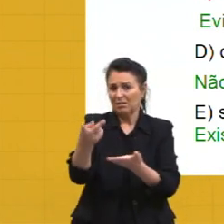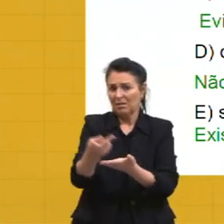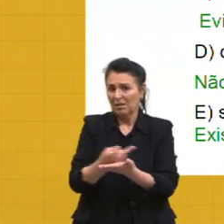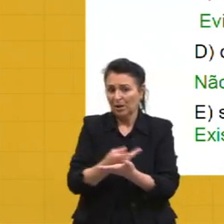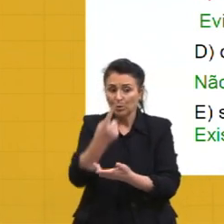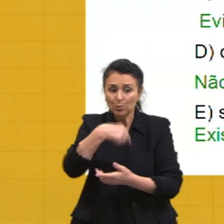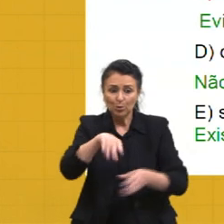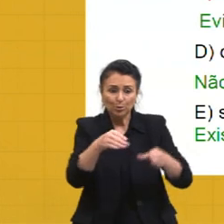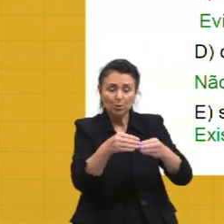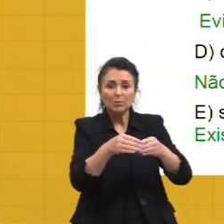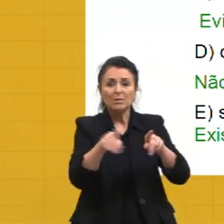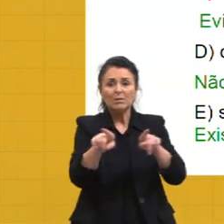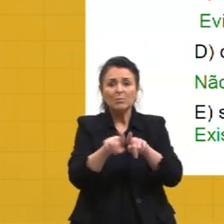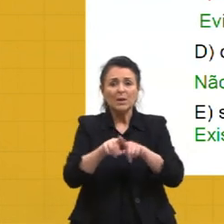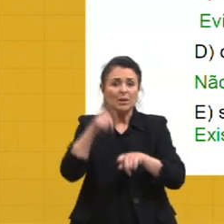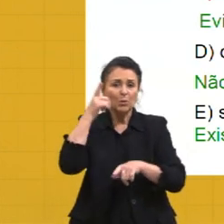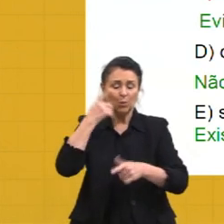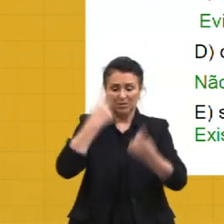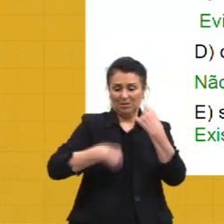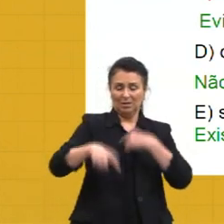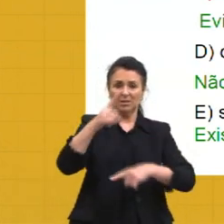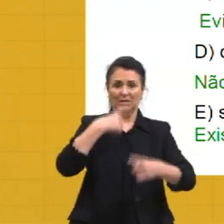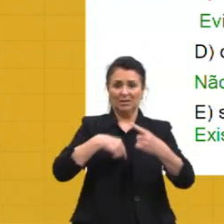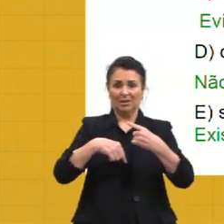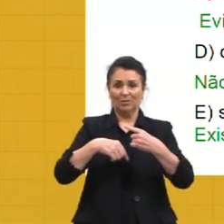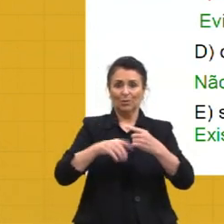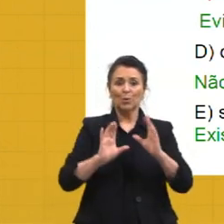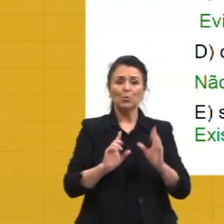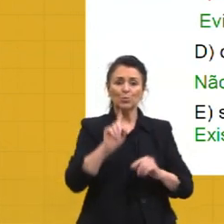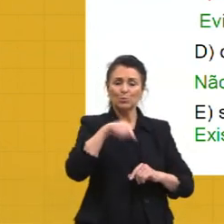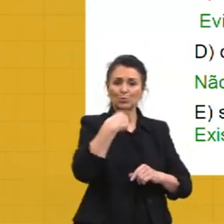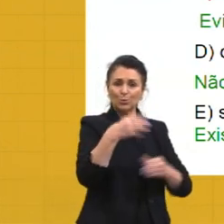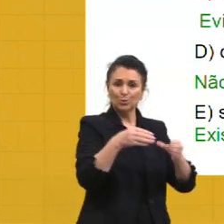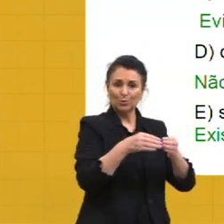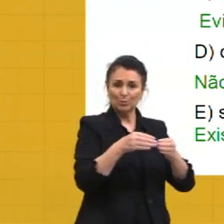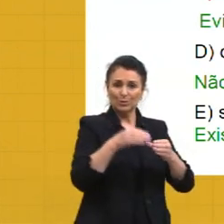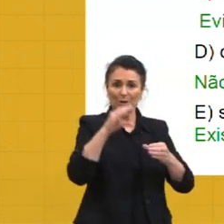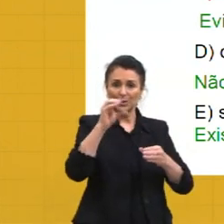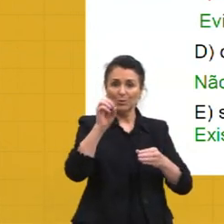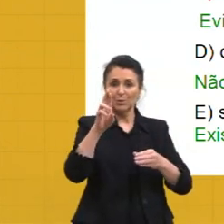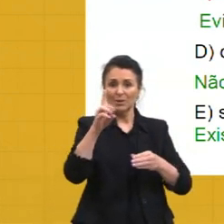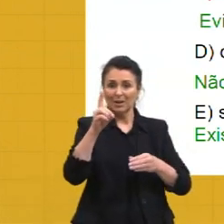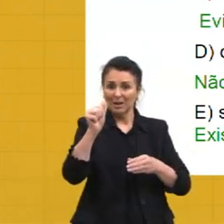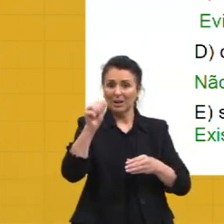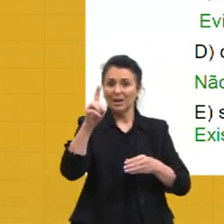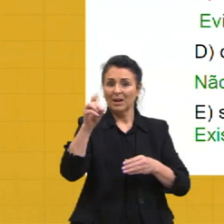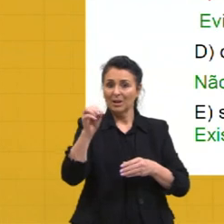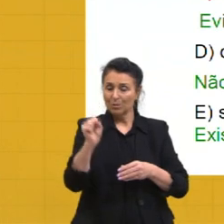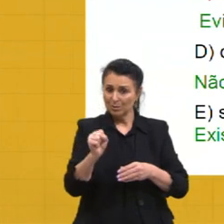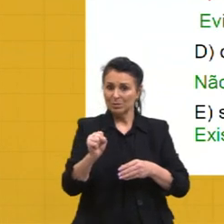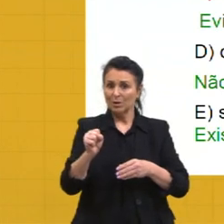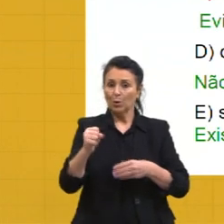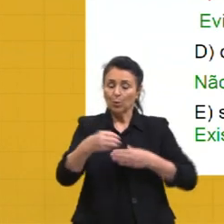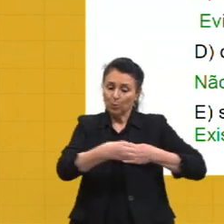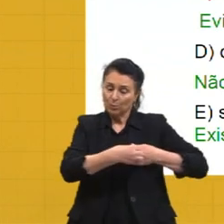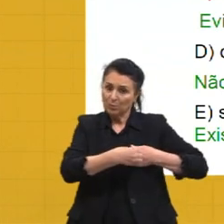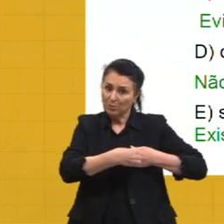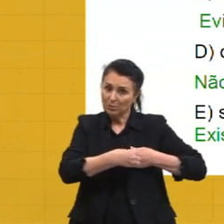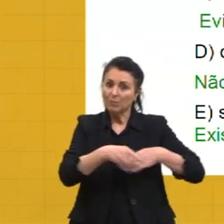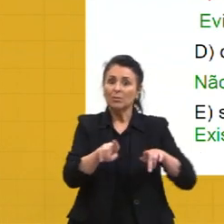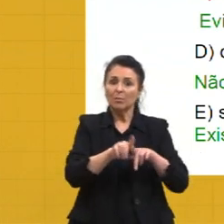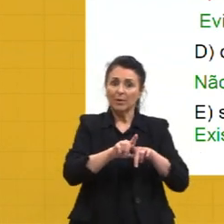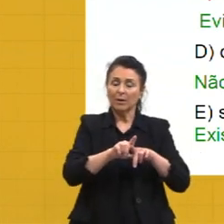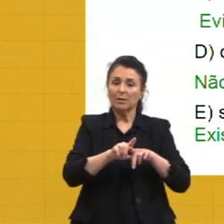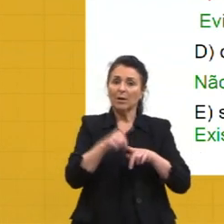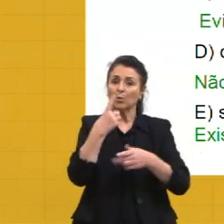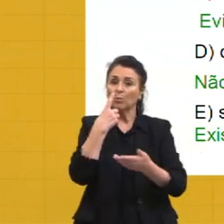terrestre, como os cordatos, por exemplo, os mamíferos, eles têm circulação sanguínea